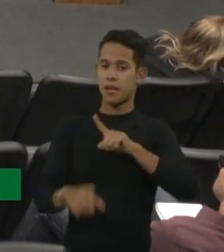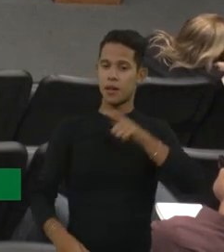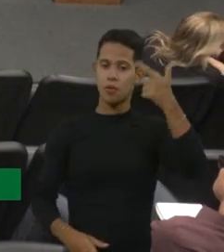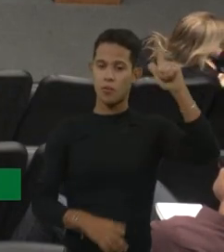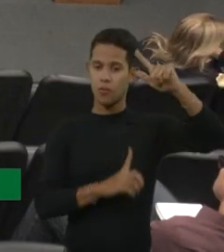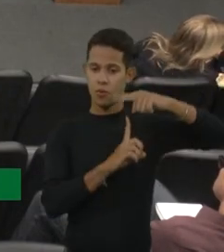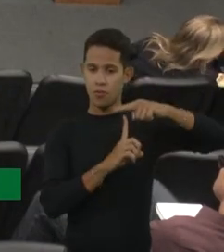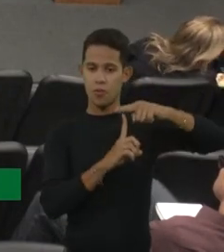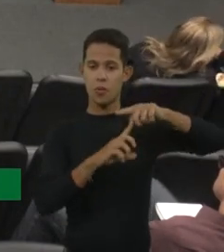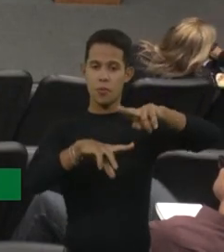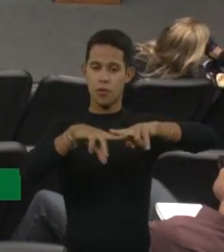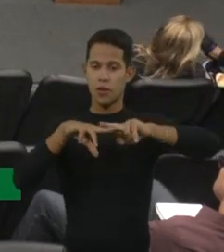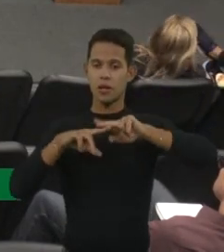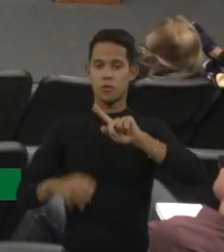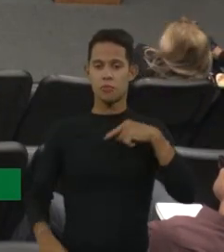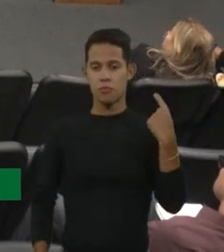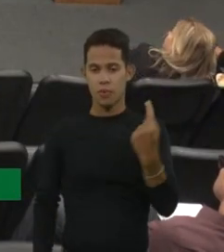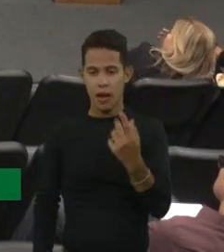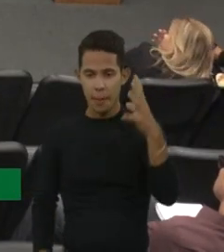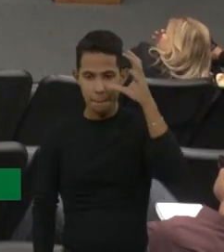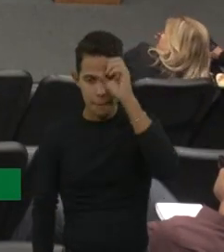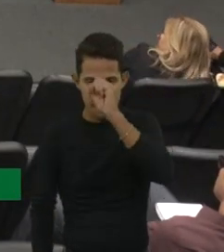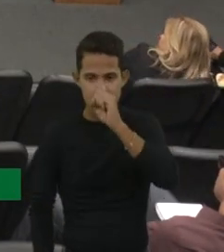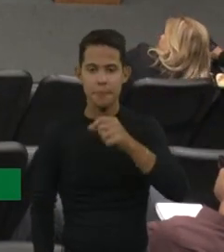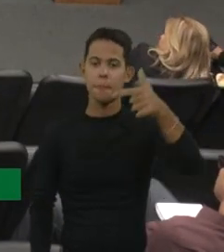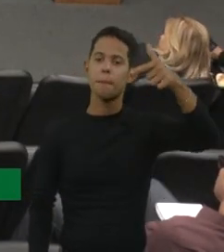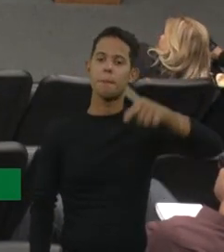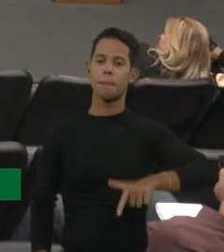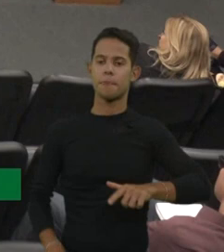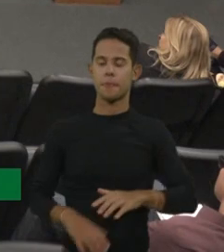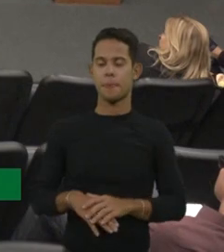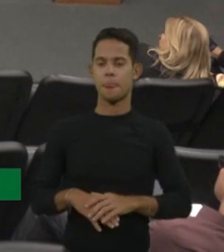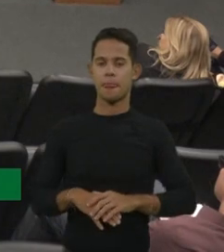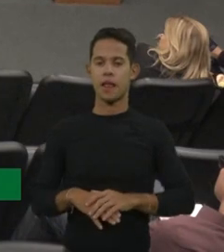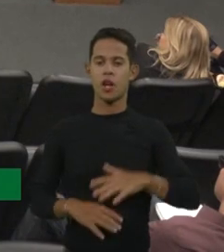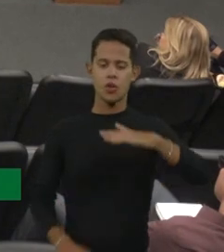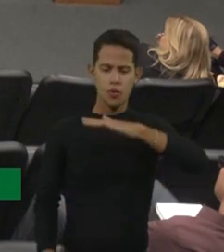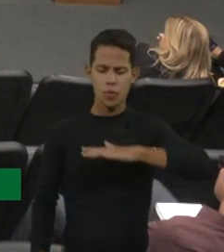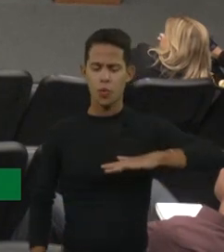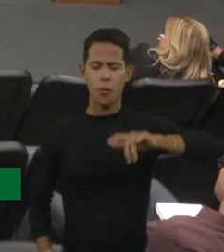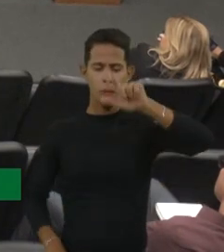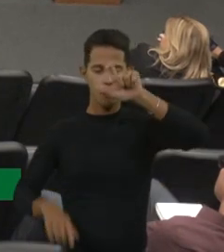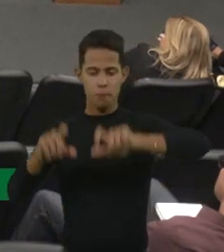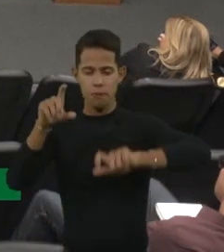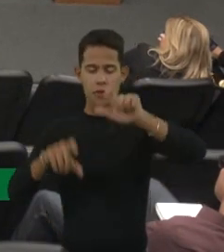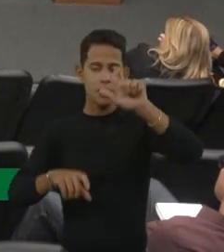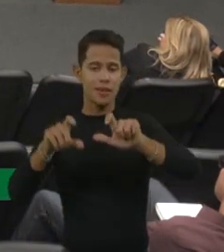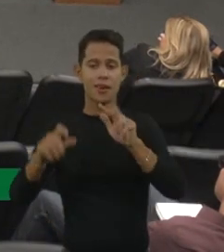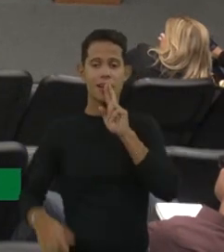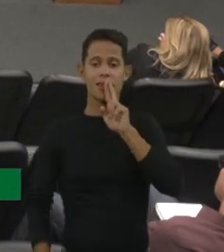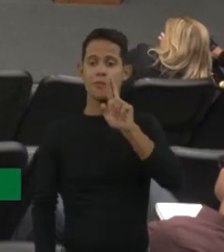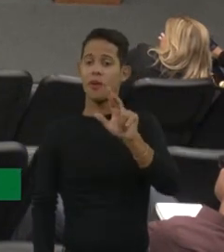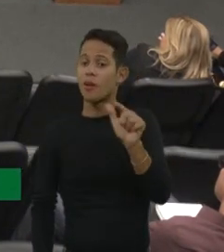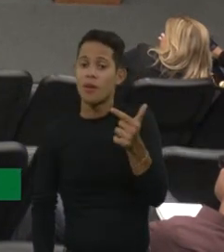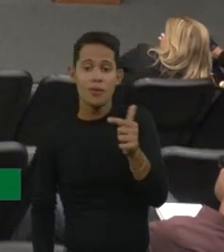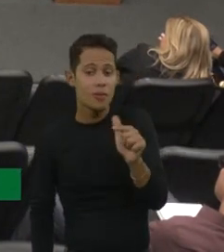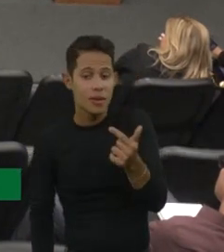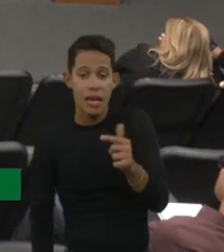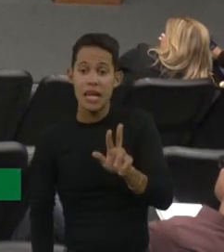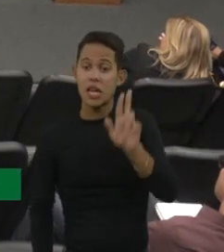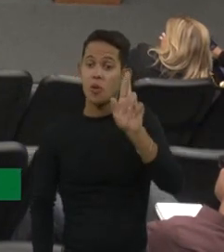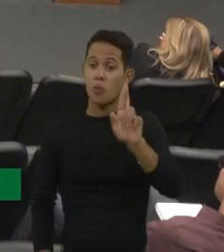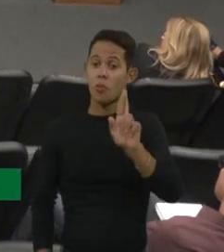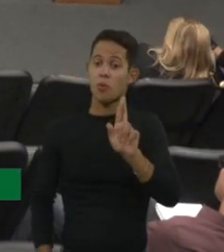aprendendo, né, e outra coisa que nem todas as pacientes, nem todos os pacientes respondem da mesma forma as terapias.